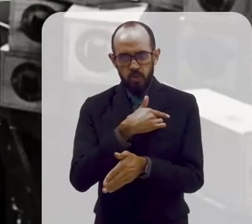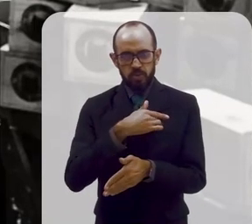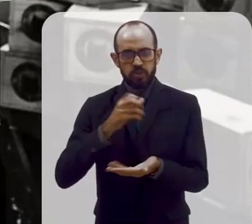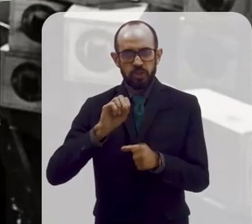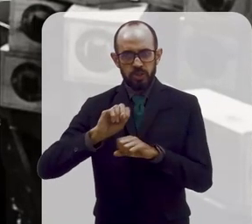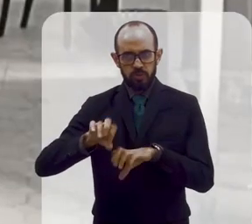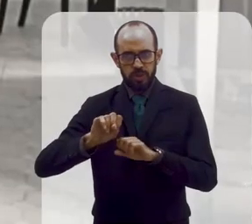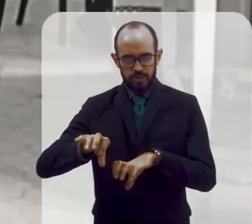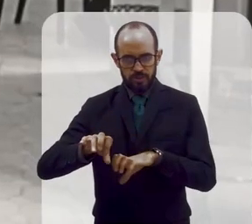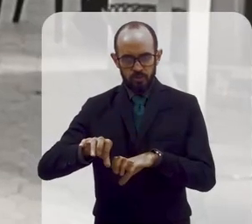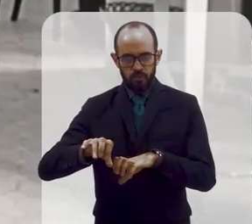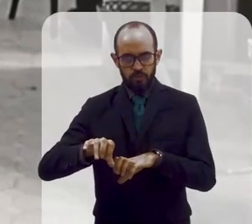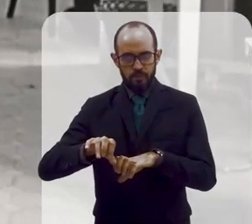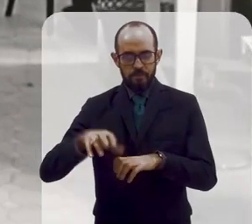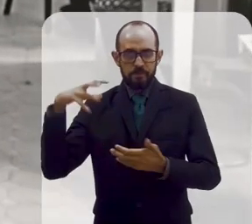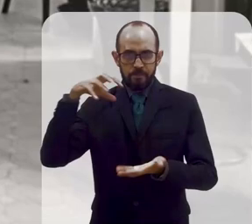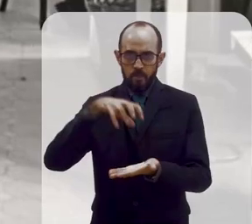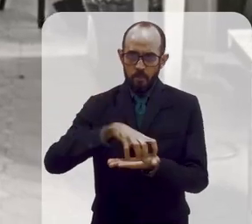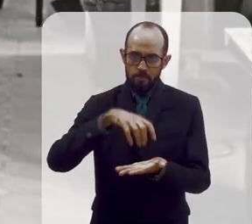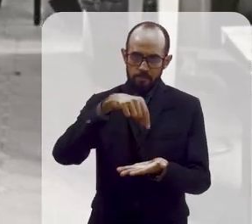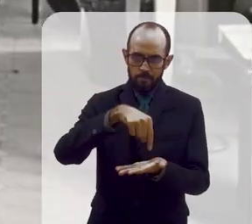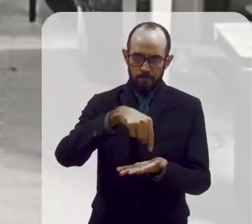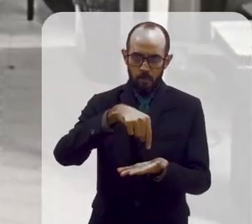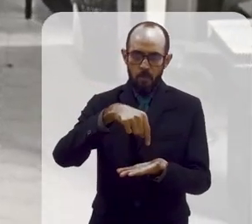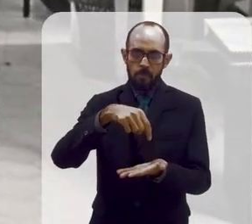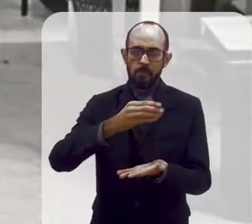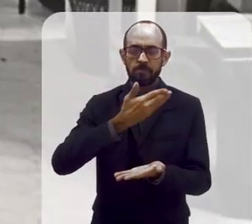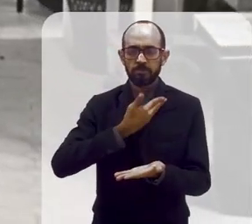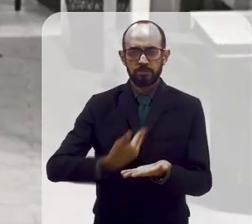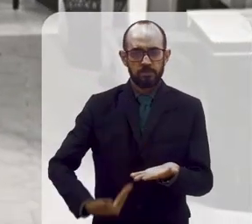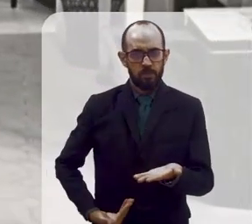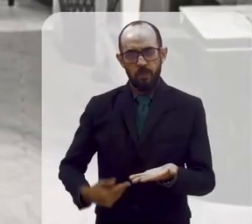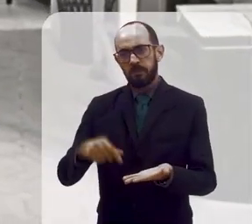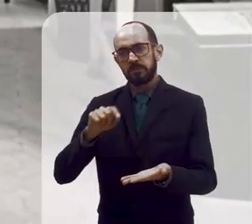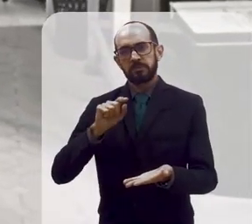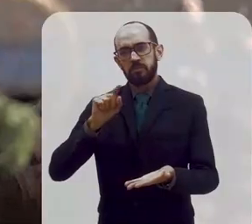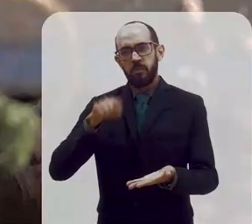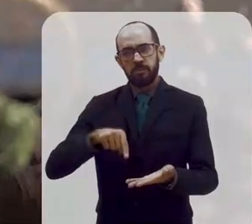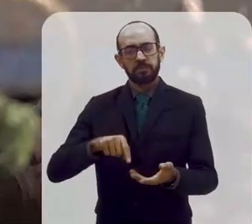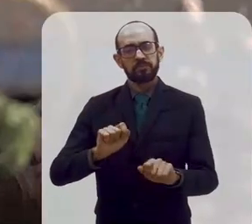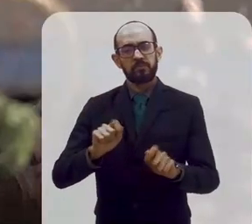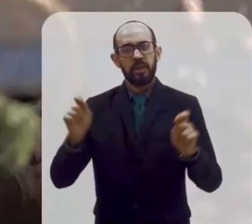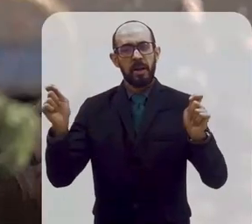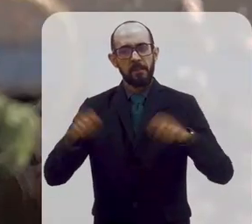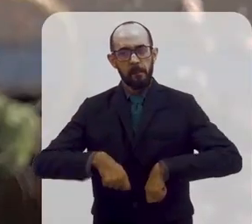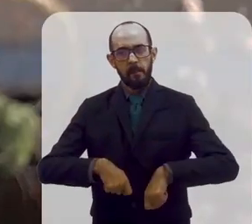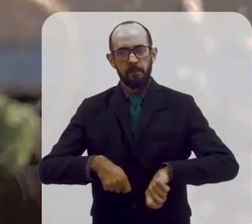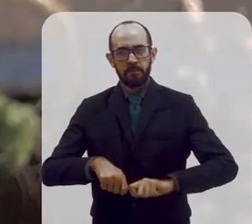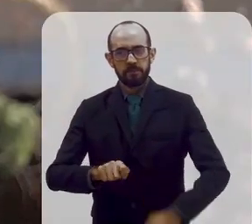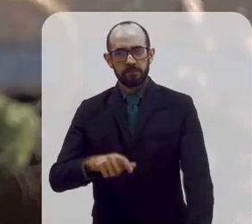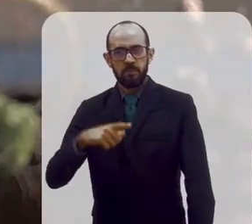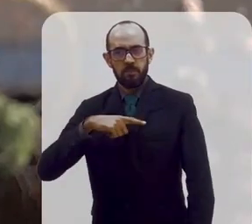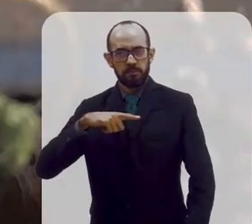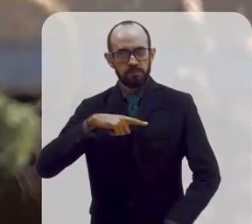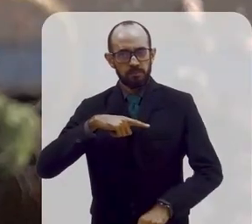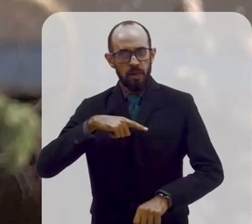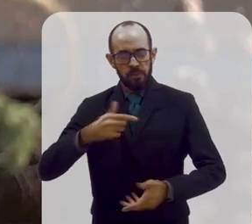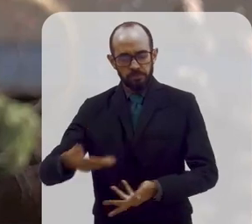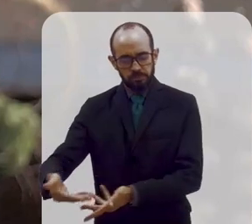de se investir em saúde e educação. O ente público é o Estado que tem as condições, que reúne as condições